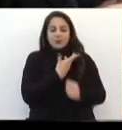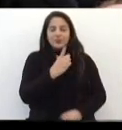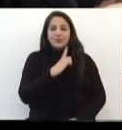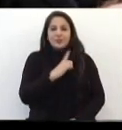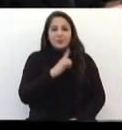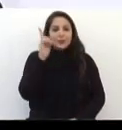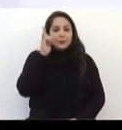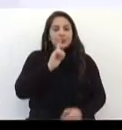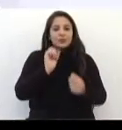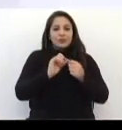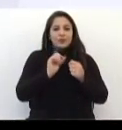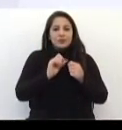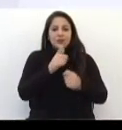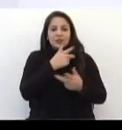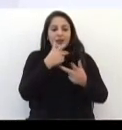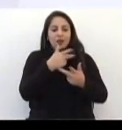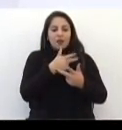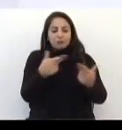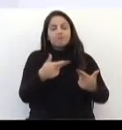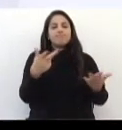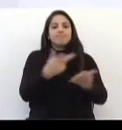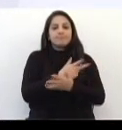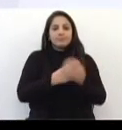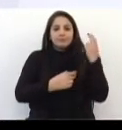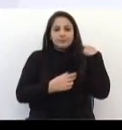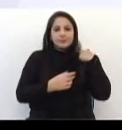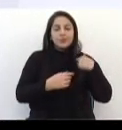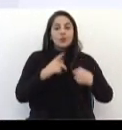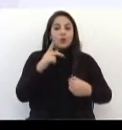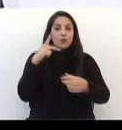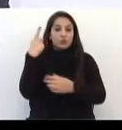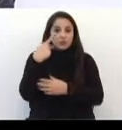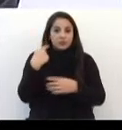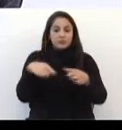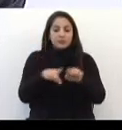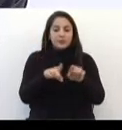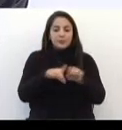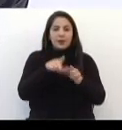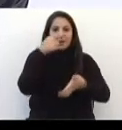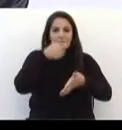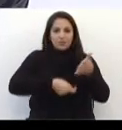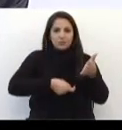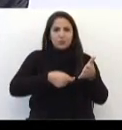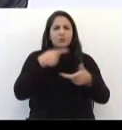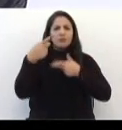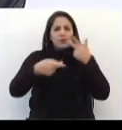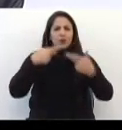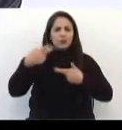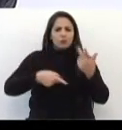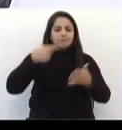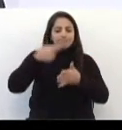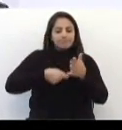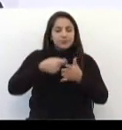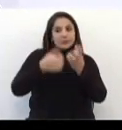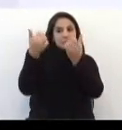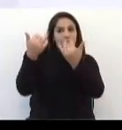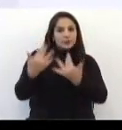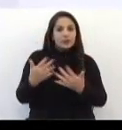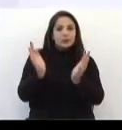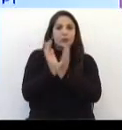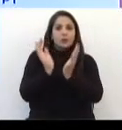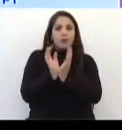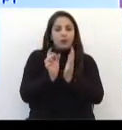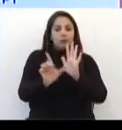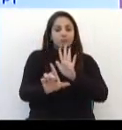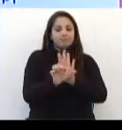fazer com que as coisas andem O vereador autor argumentou e convenceu A maioria dos colegas Sobre a legalidade do texto